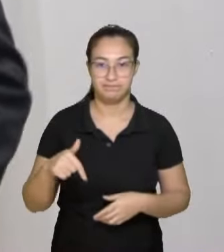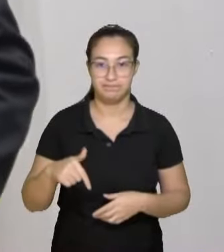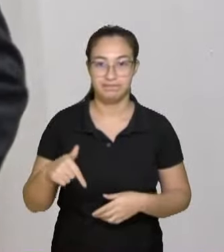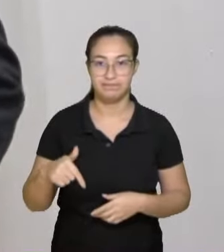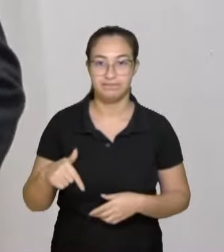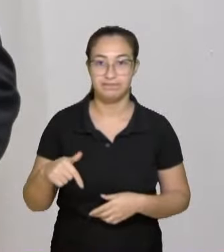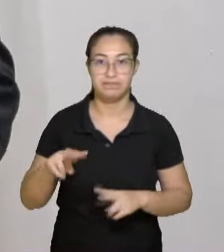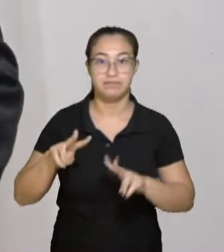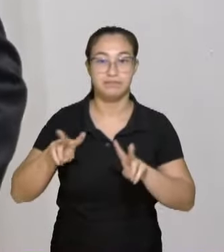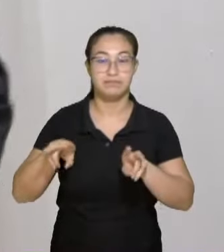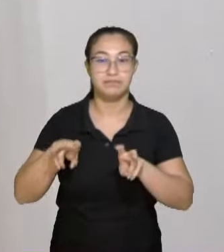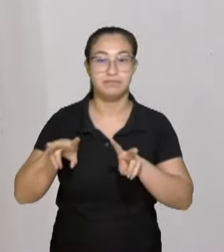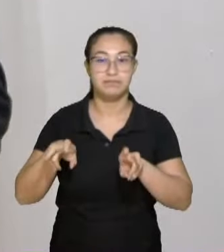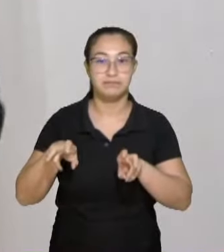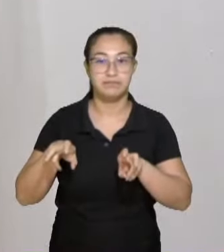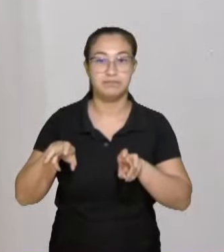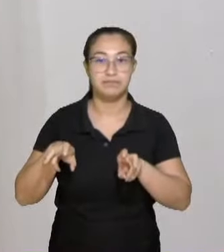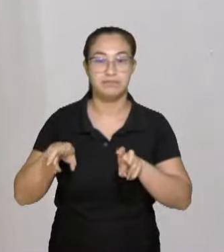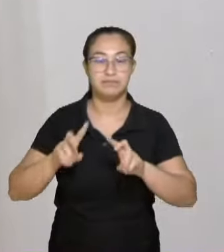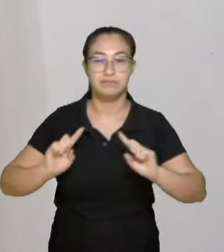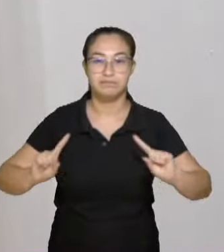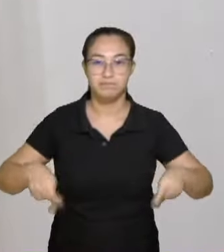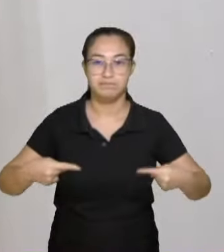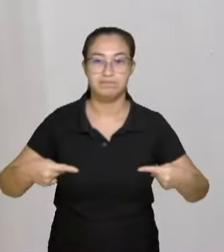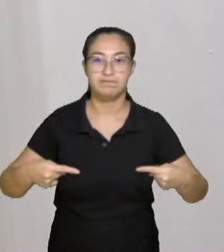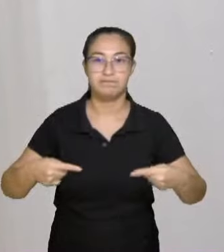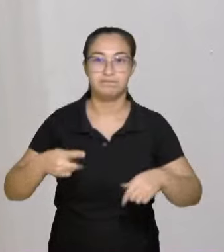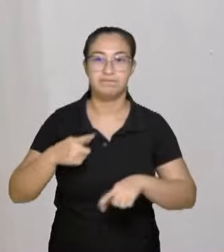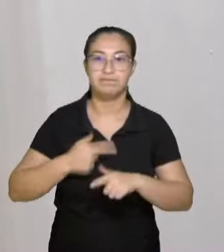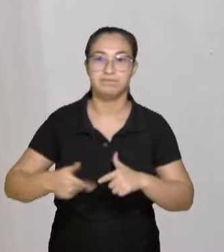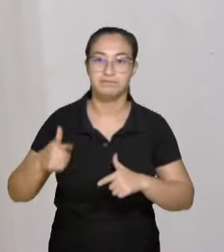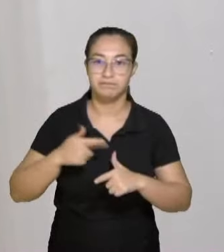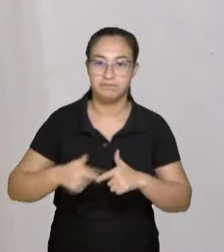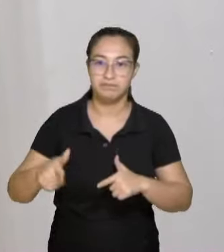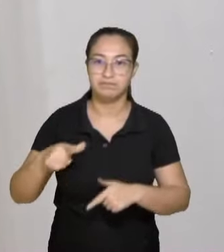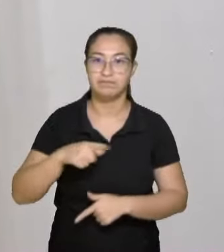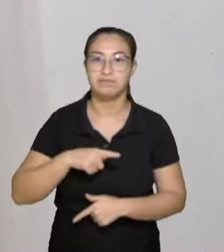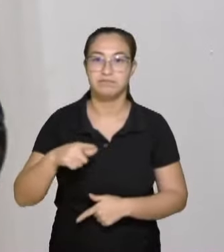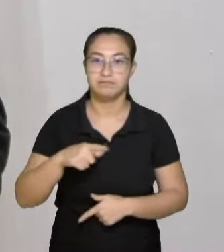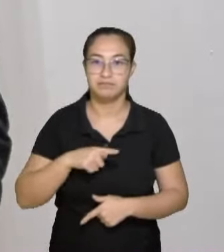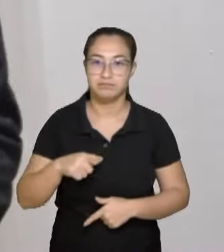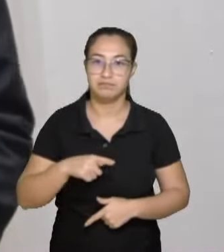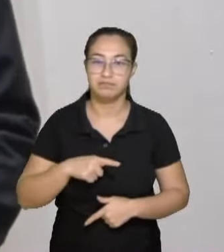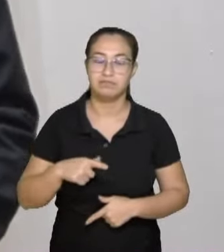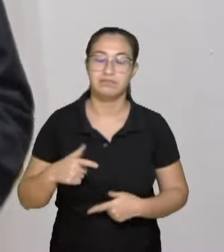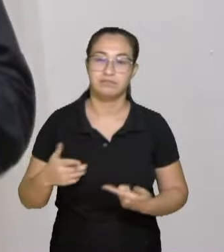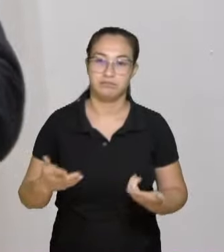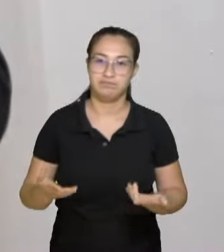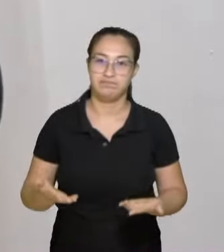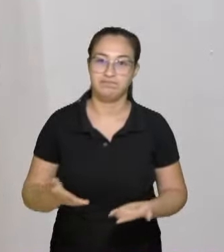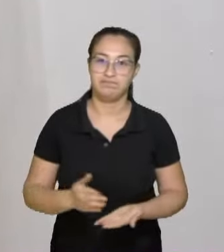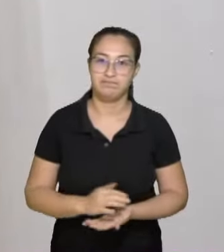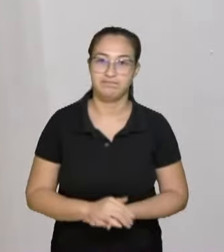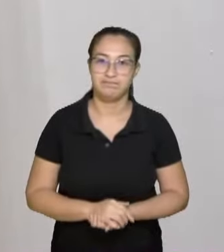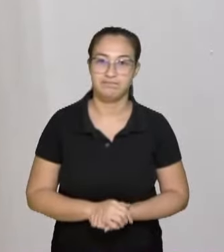do desafio e dos problemas que estamos passando em Santa Catarina com a falta